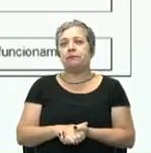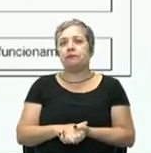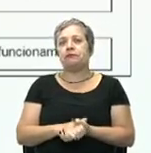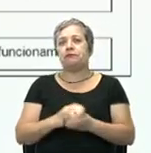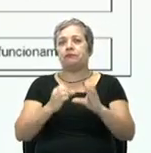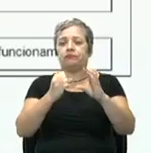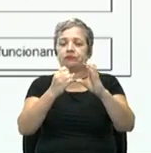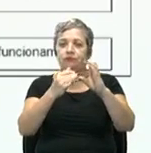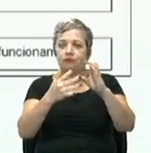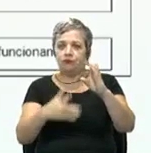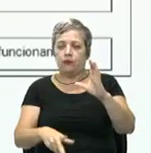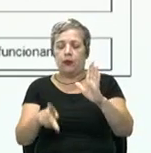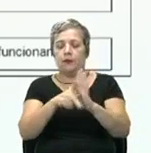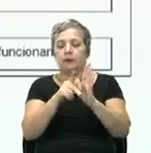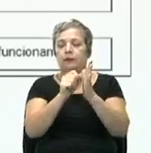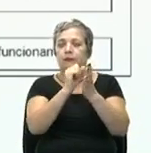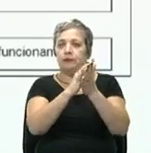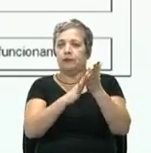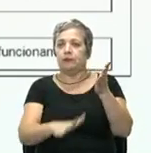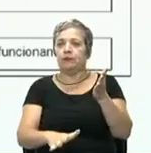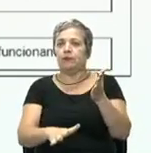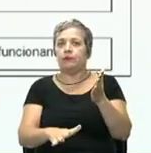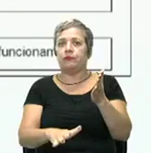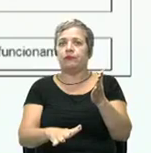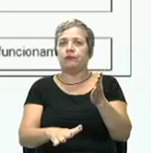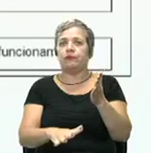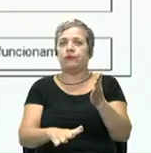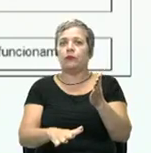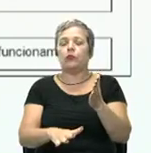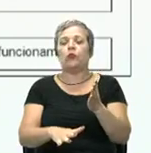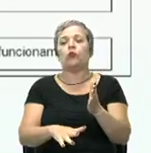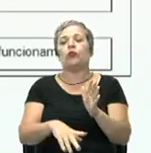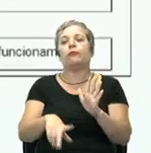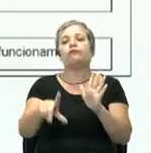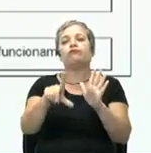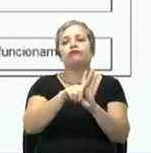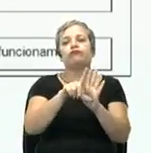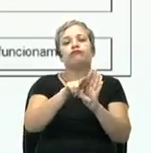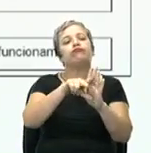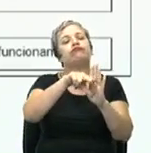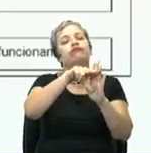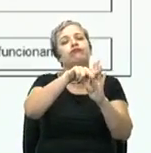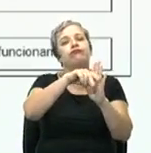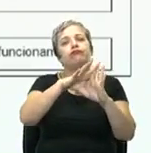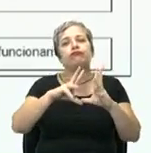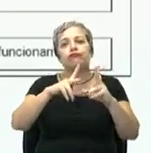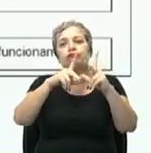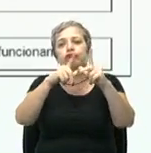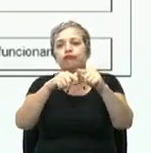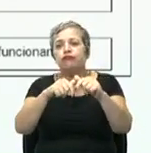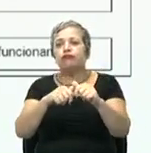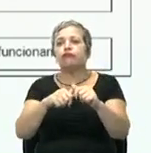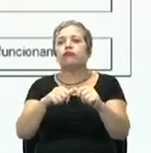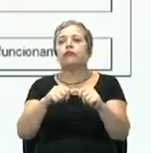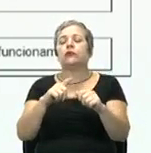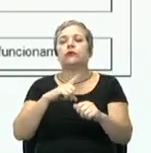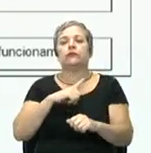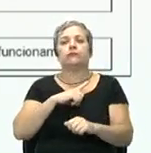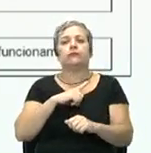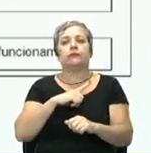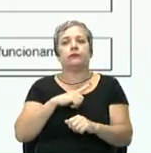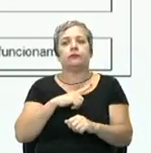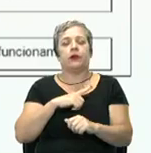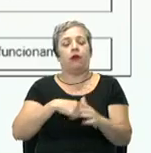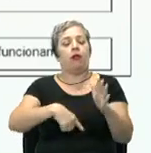Características da burocracia. O caráter legal das normas. Todos os procedimentos têm qual quê? Tem